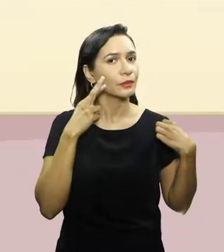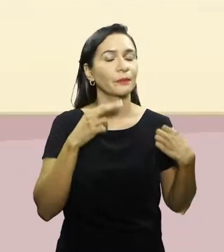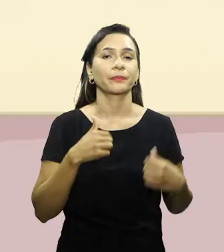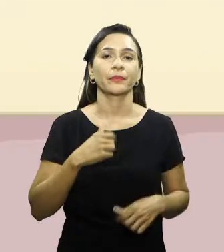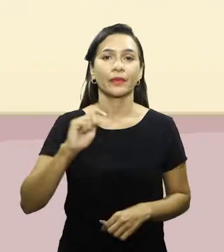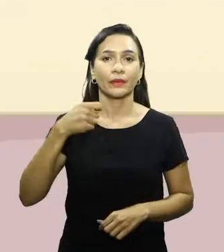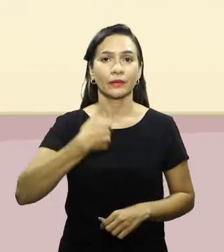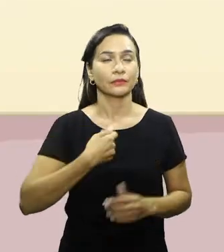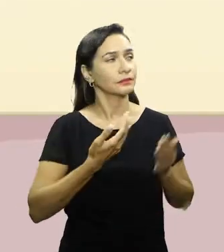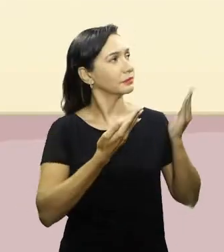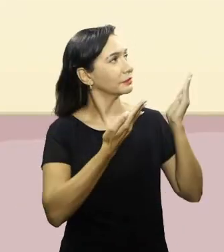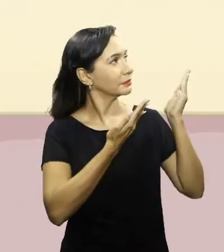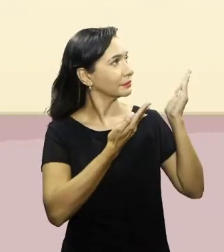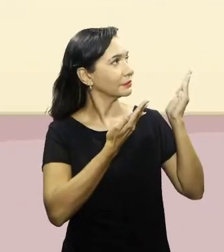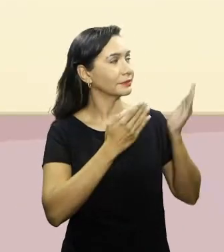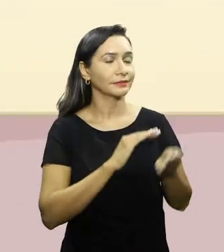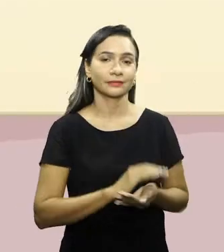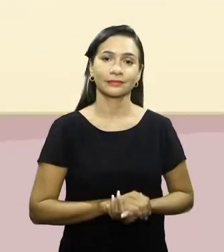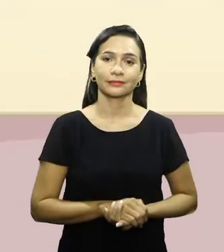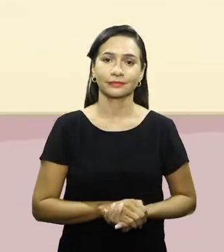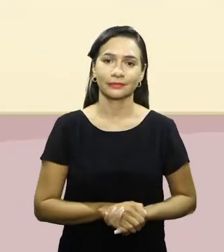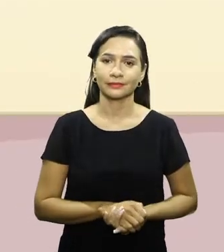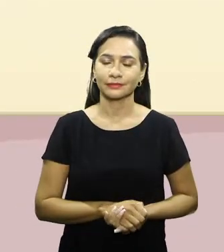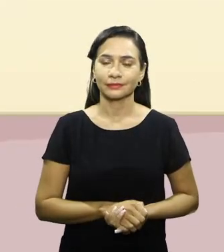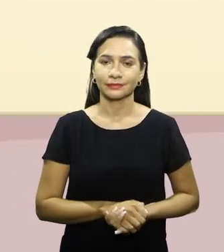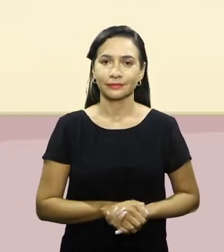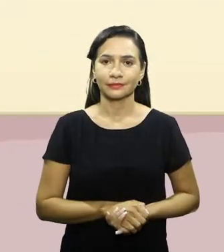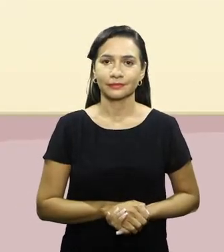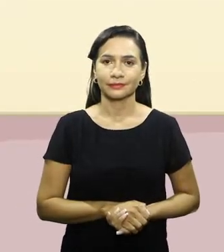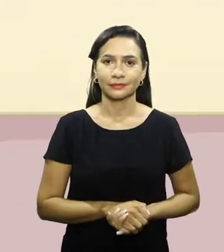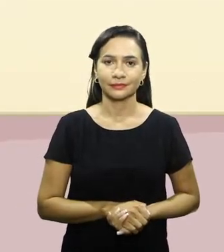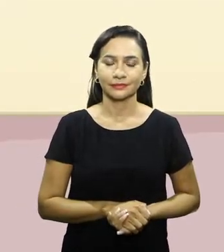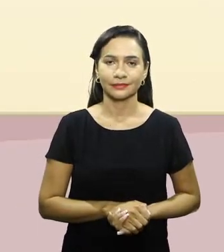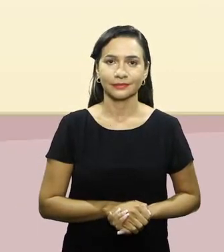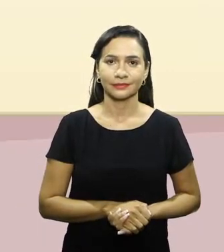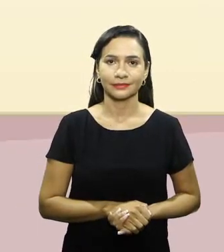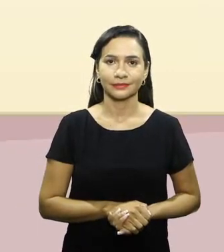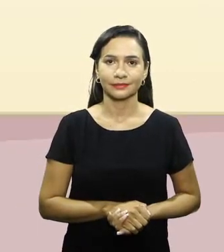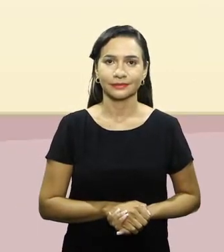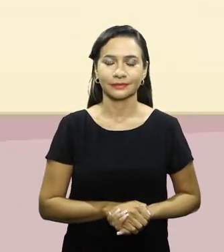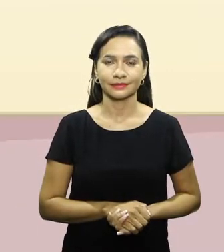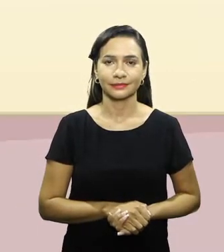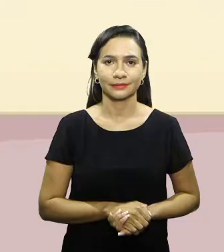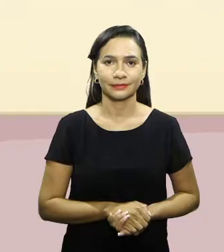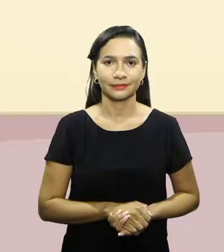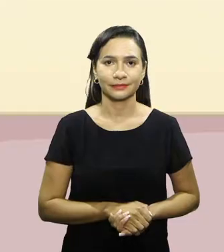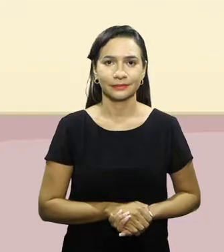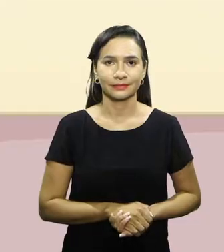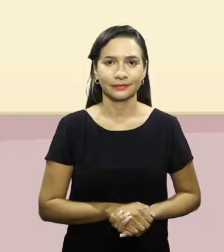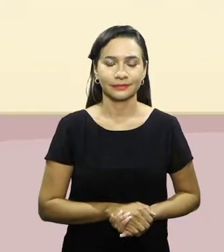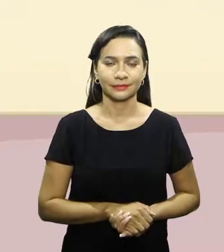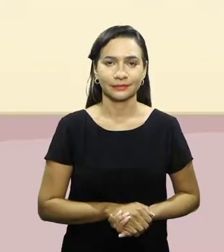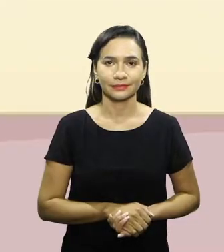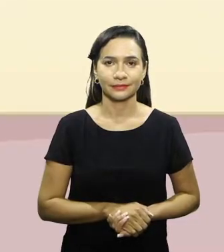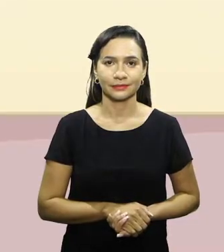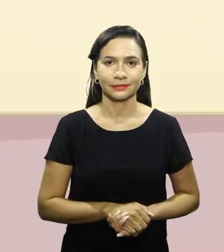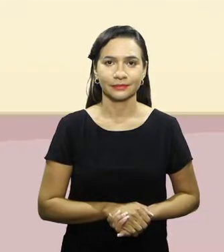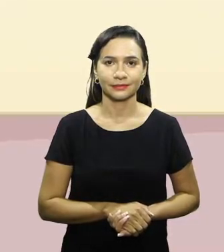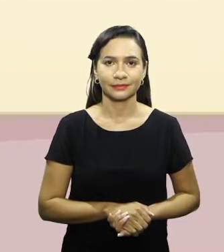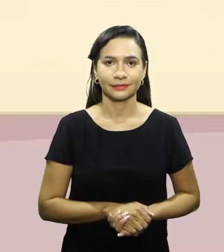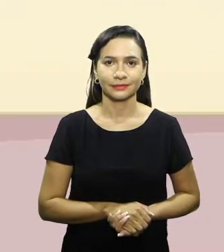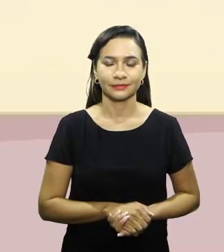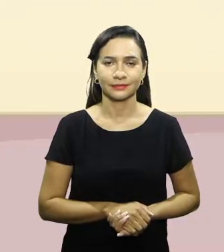Eu tenho um sinal em libras, que é a letra R, de acordo com o alfabeto de libras. Eu posiciono o dedo indicador e médio interlaçado